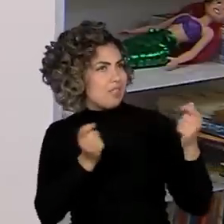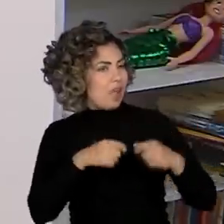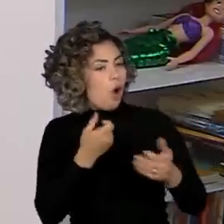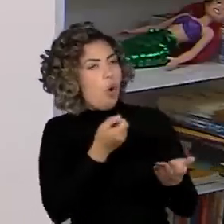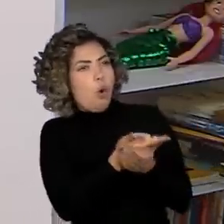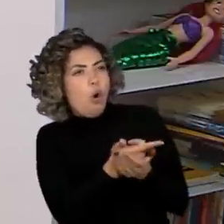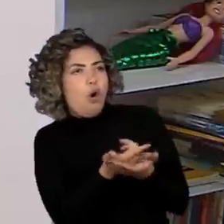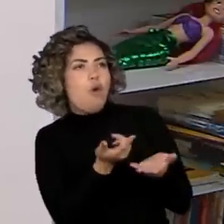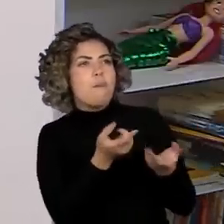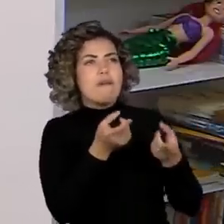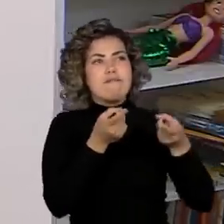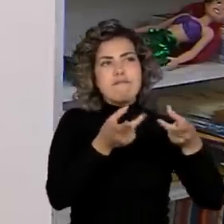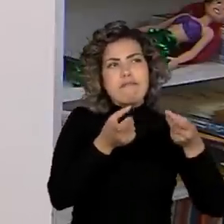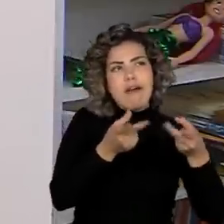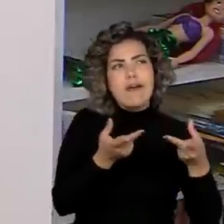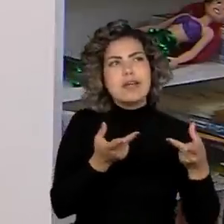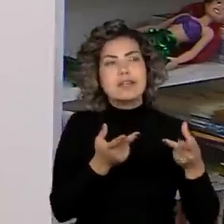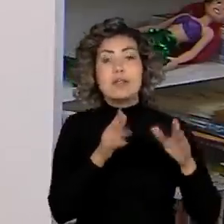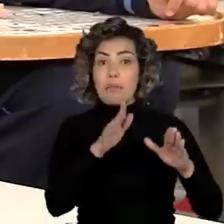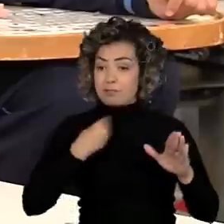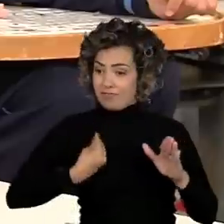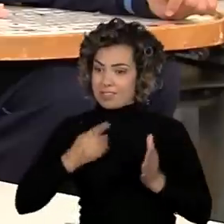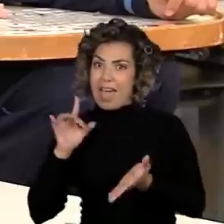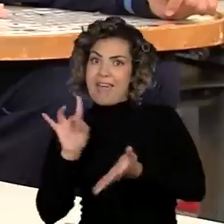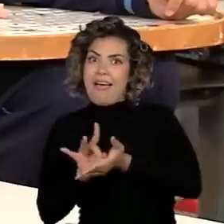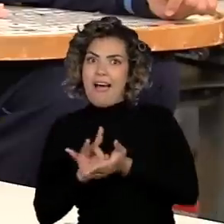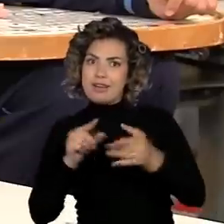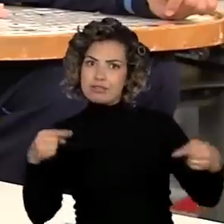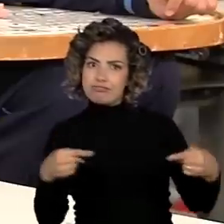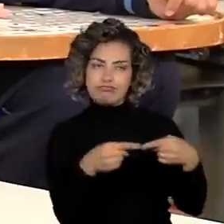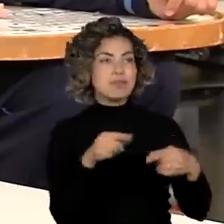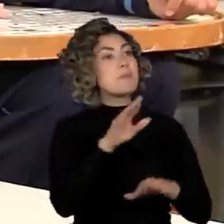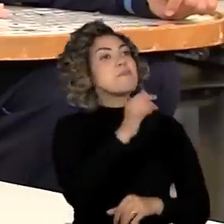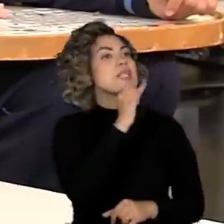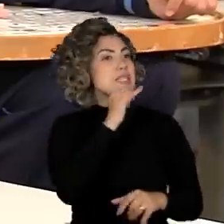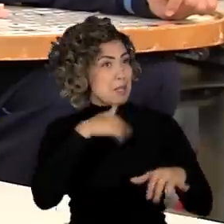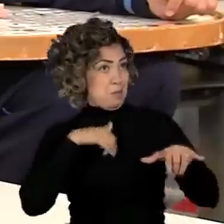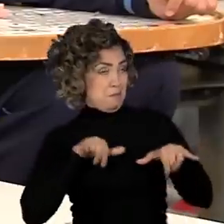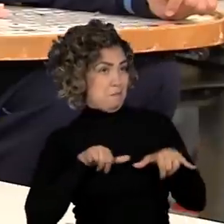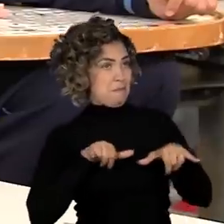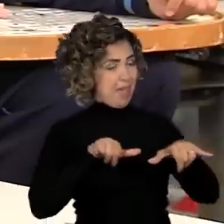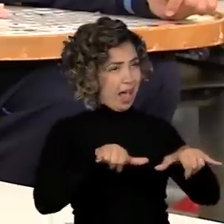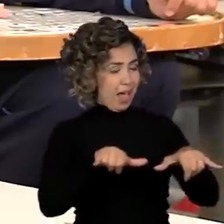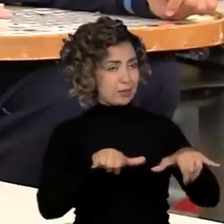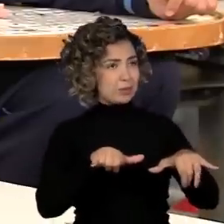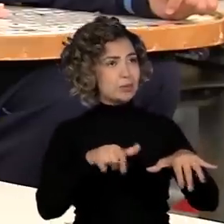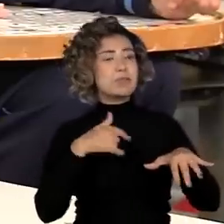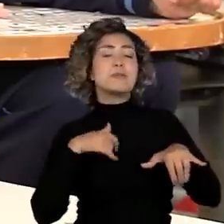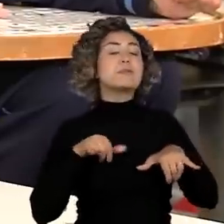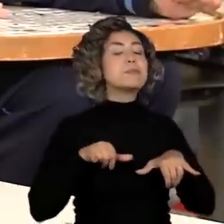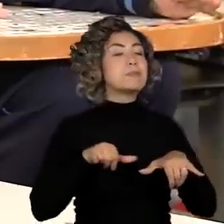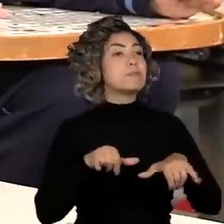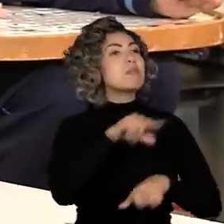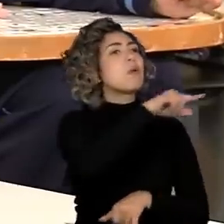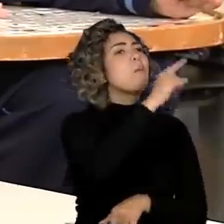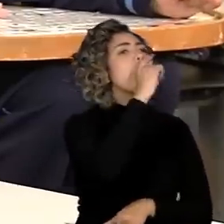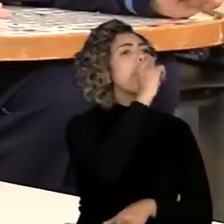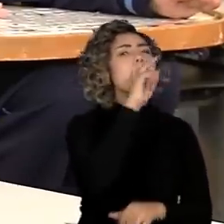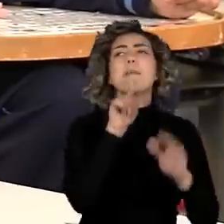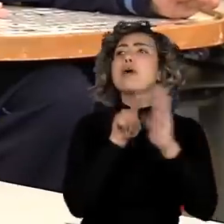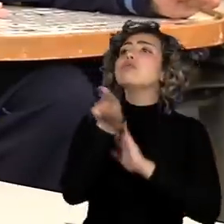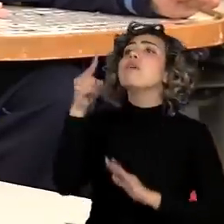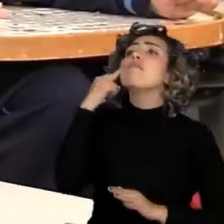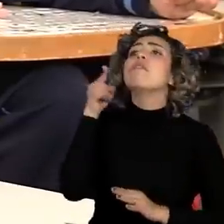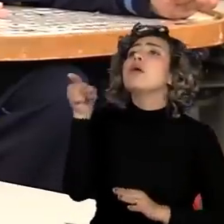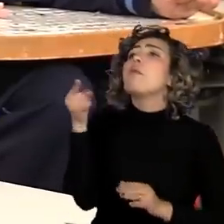situações de problemas em contextos reais. Quando eu vou no mercado, meu pai pede pra eu ver lá